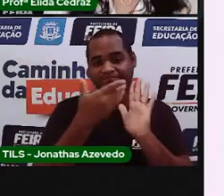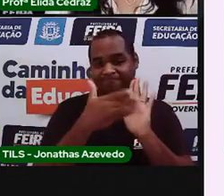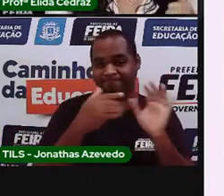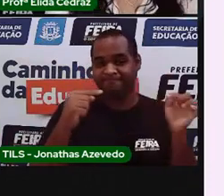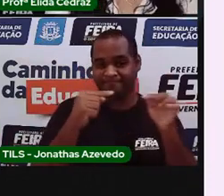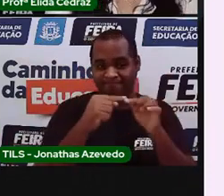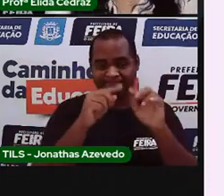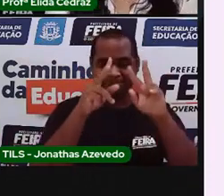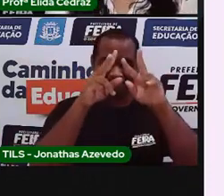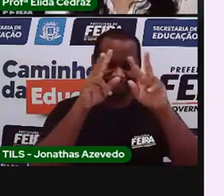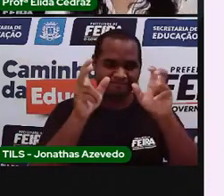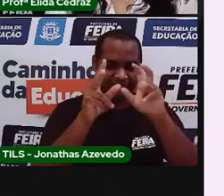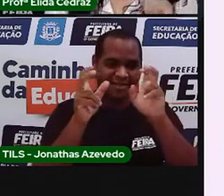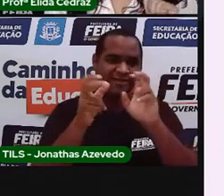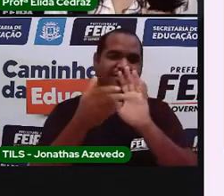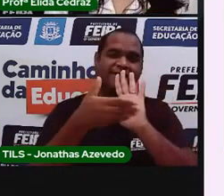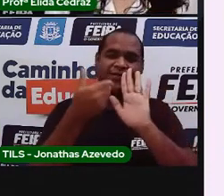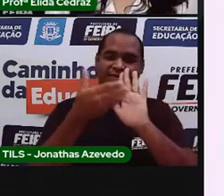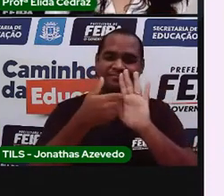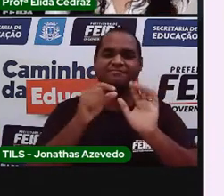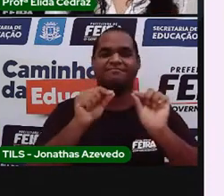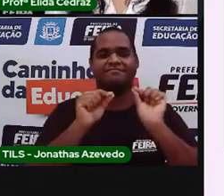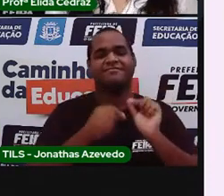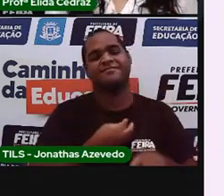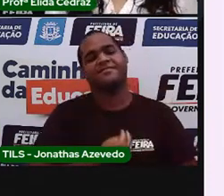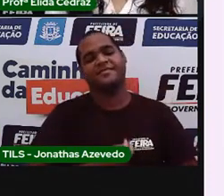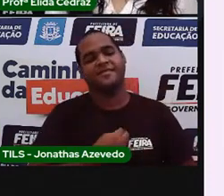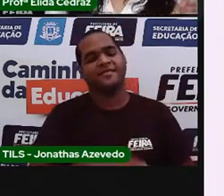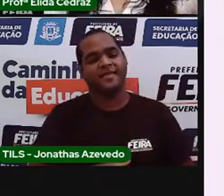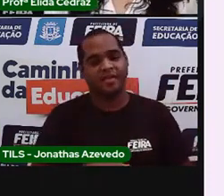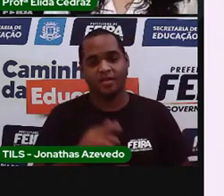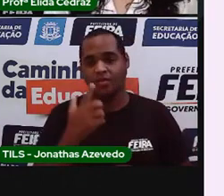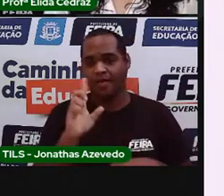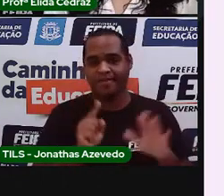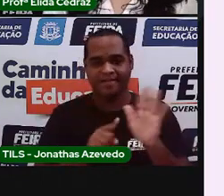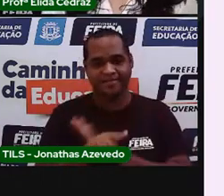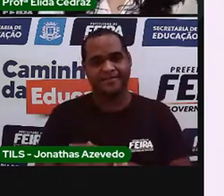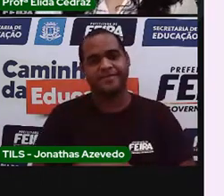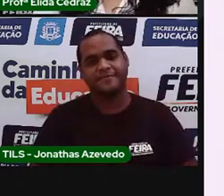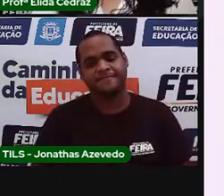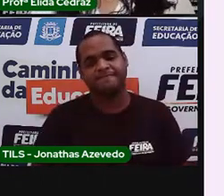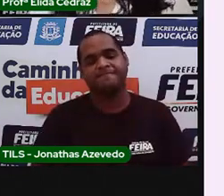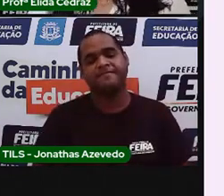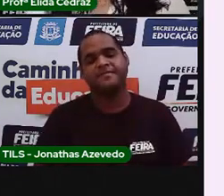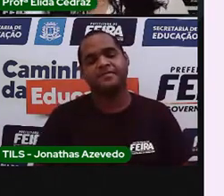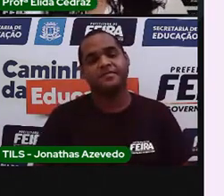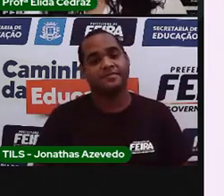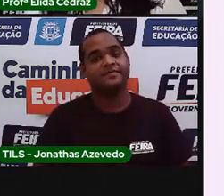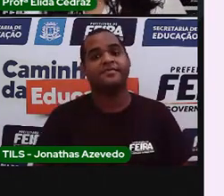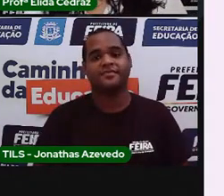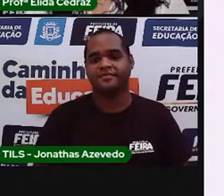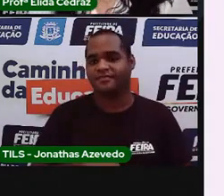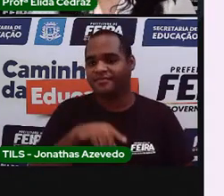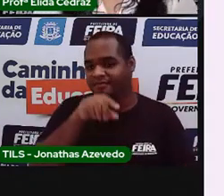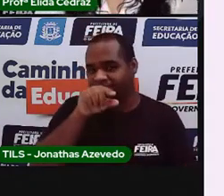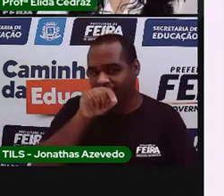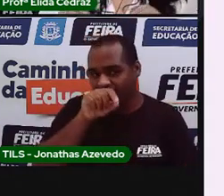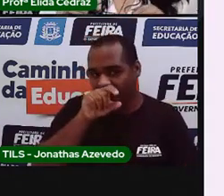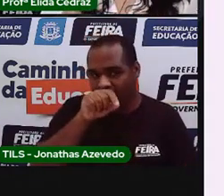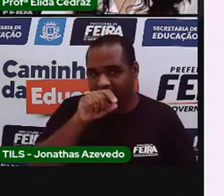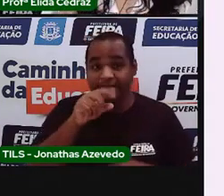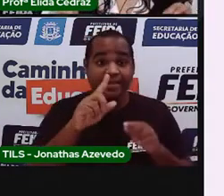título, lá na capa do livro. Próxima perguntinha. A cegonha